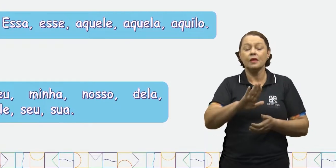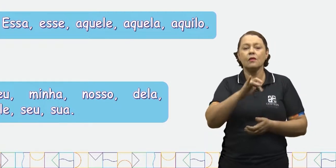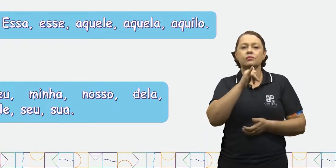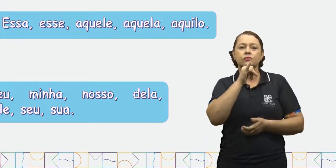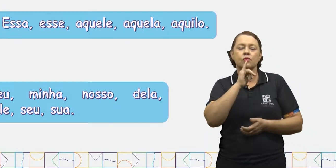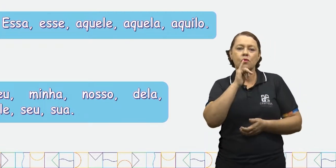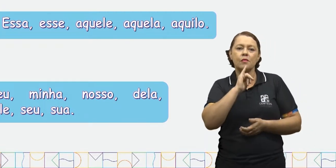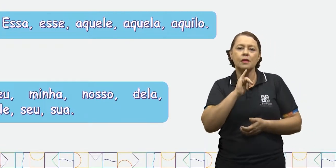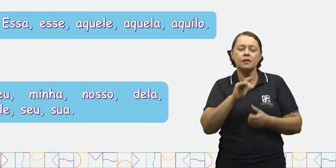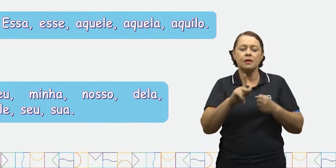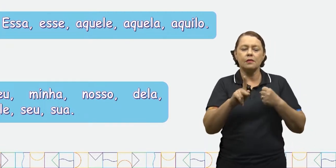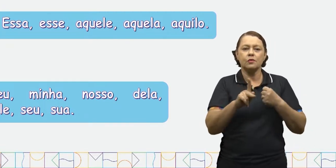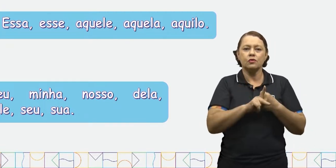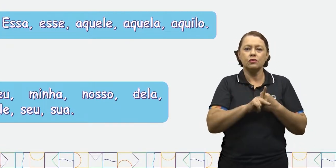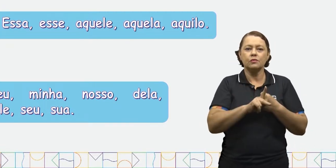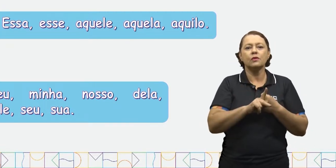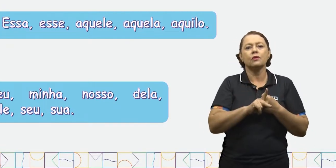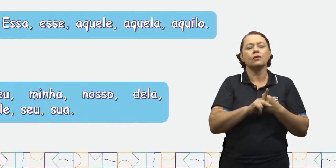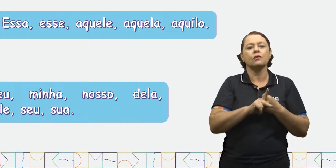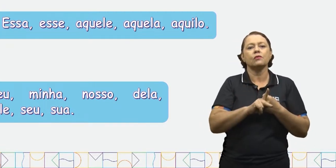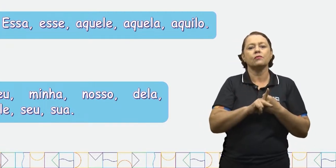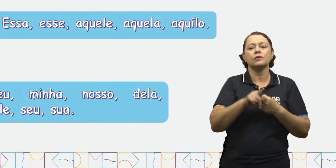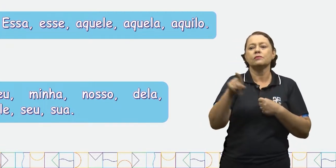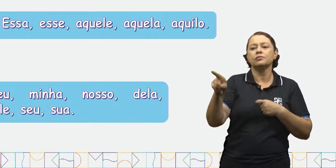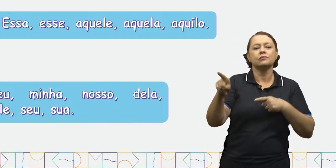de pronomes demonstrativos, temos